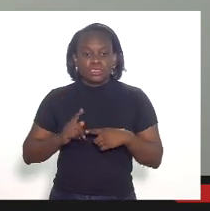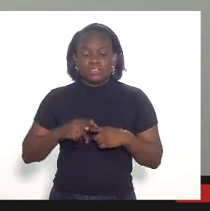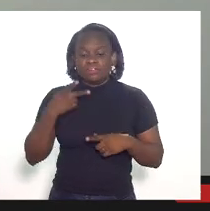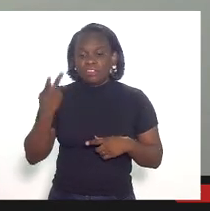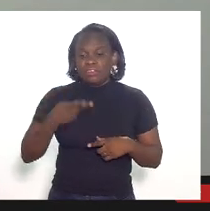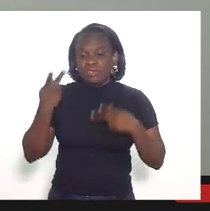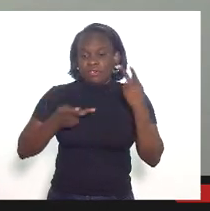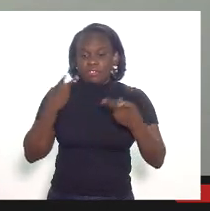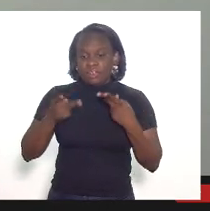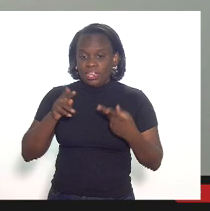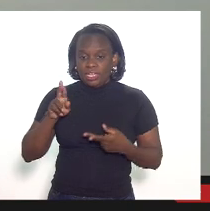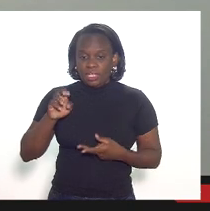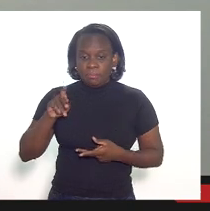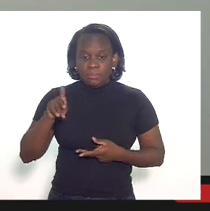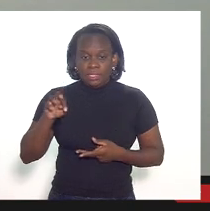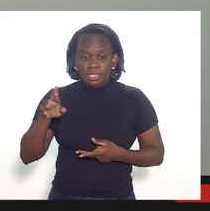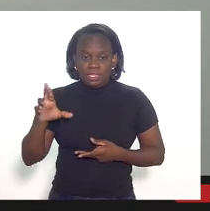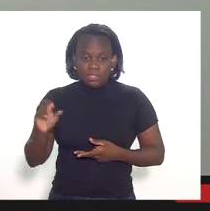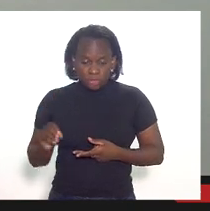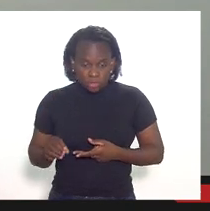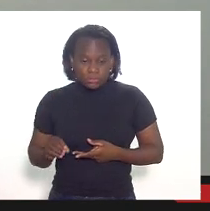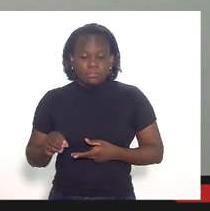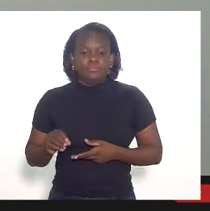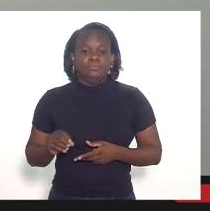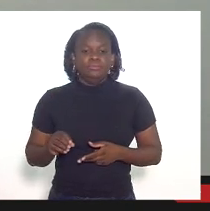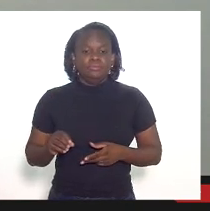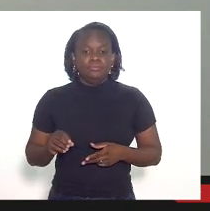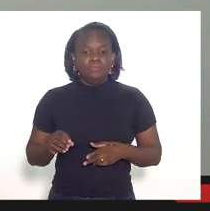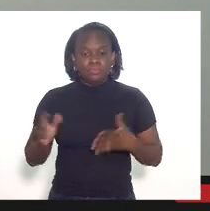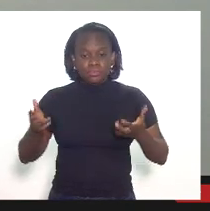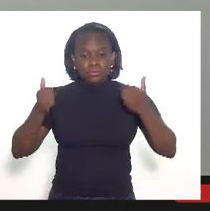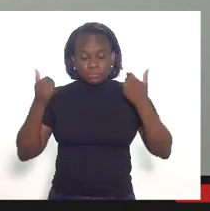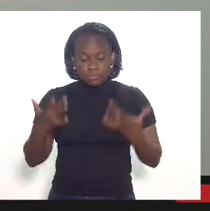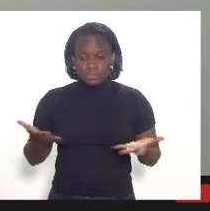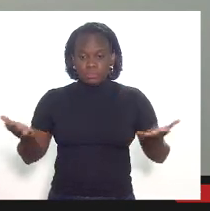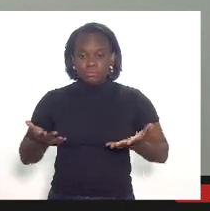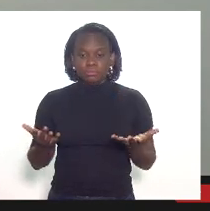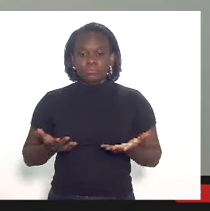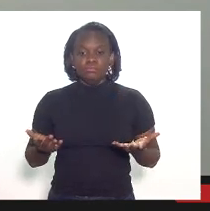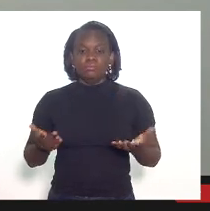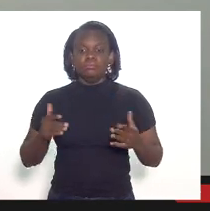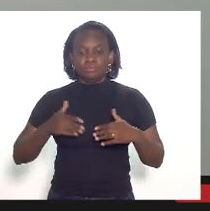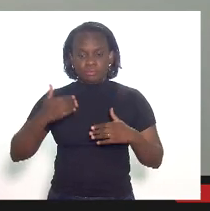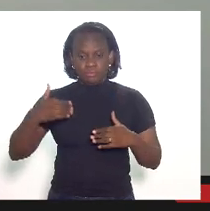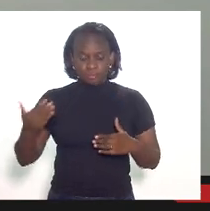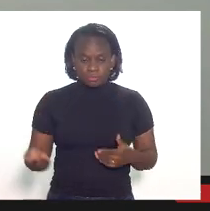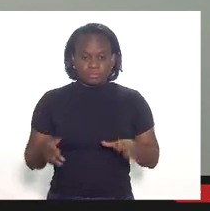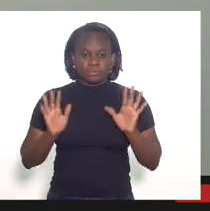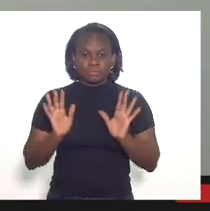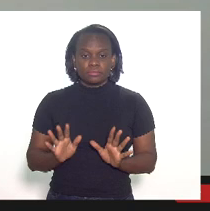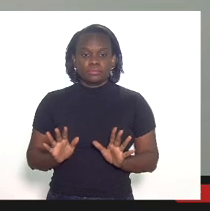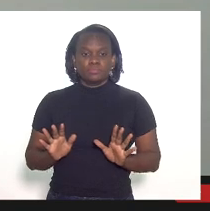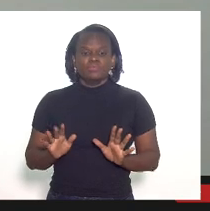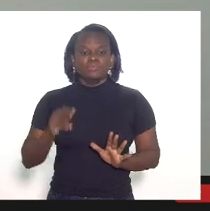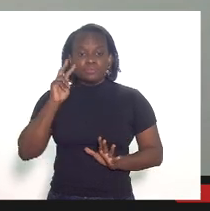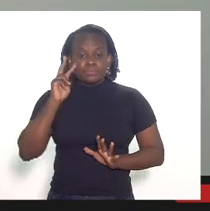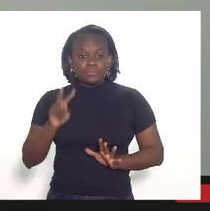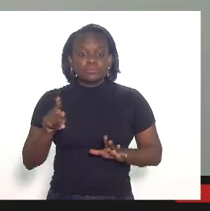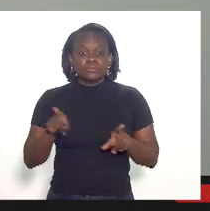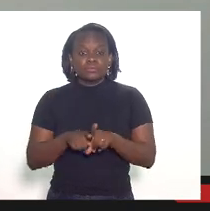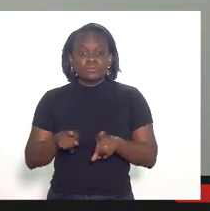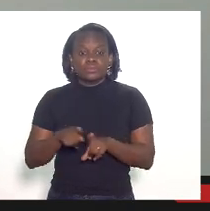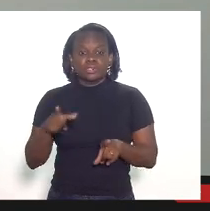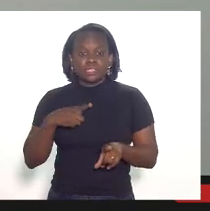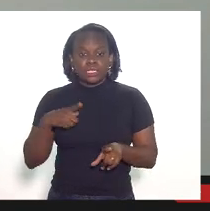repetro mas pense que tem o repetro industrialização eu vou abordar ele agora mais adiante mas para enxergar que também